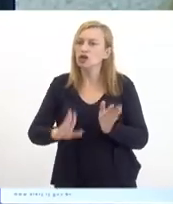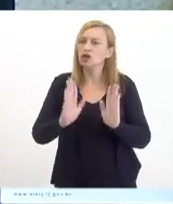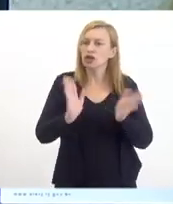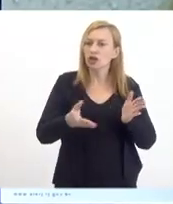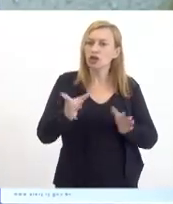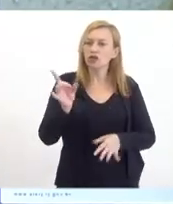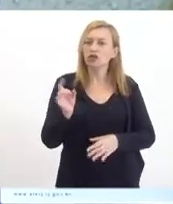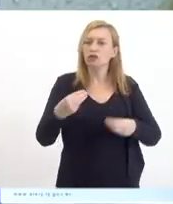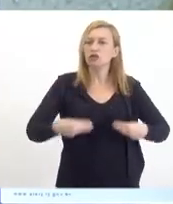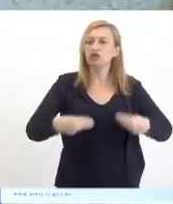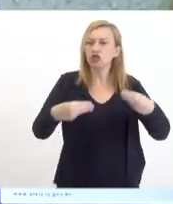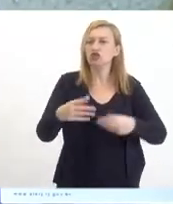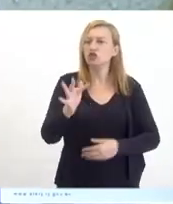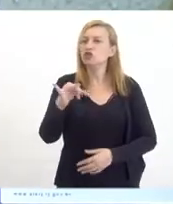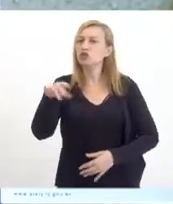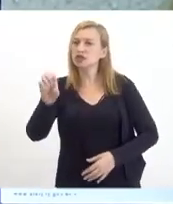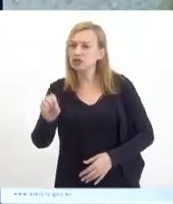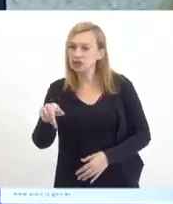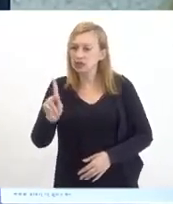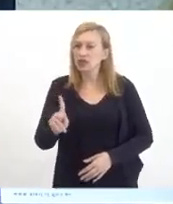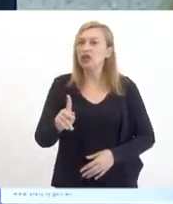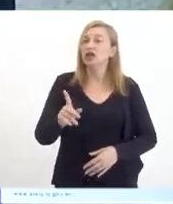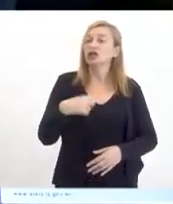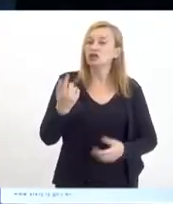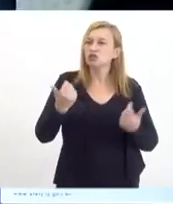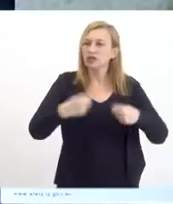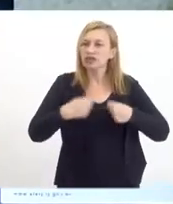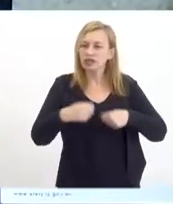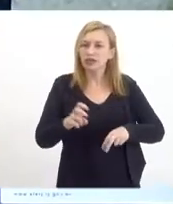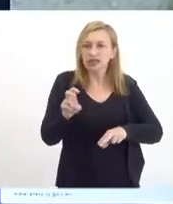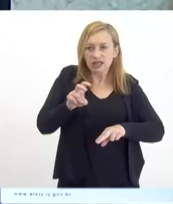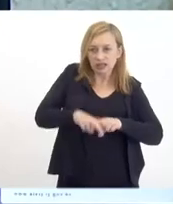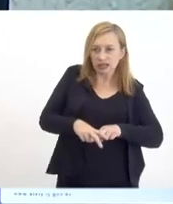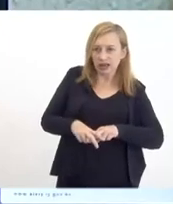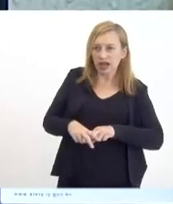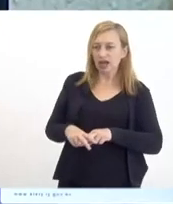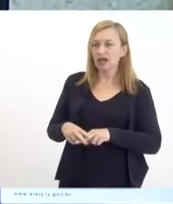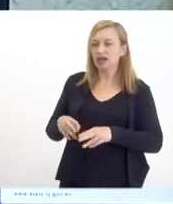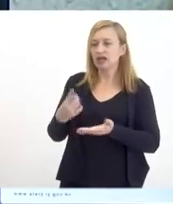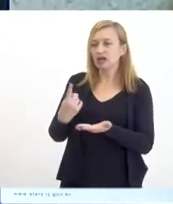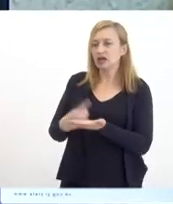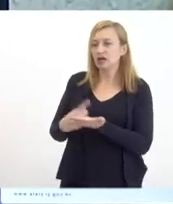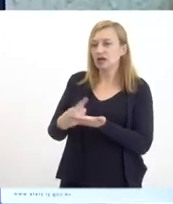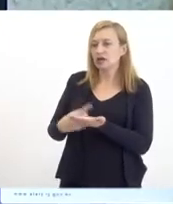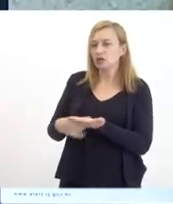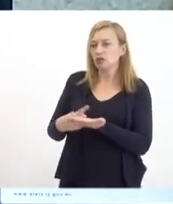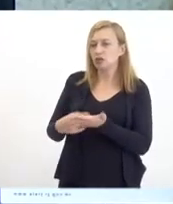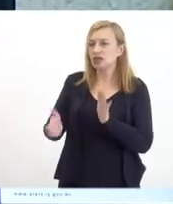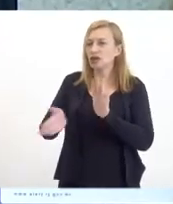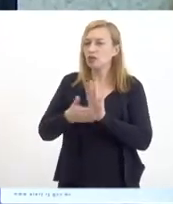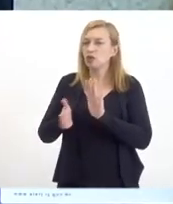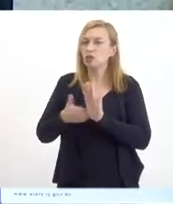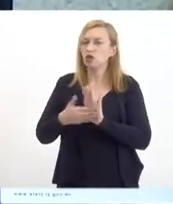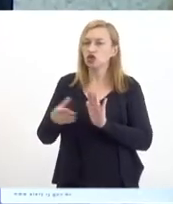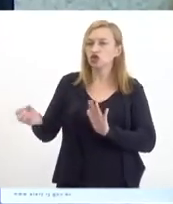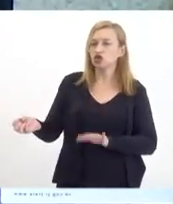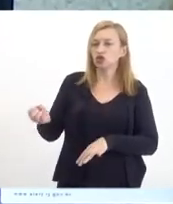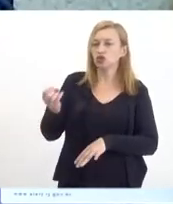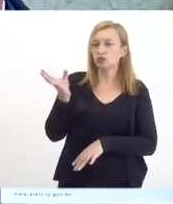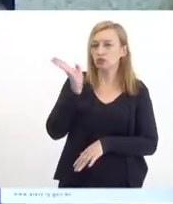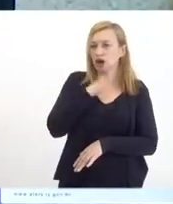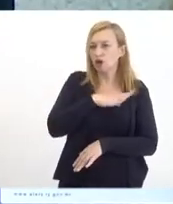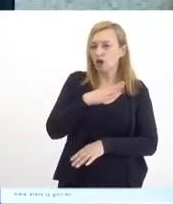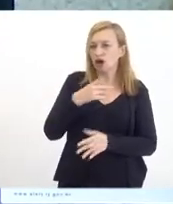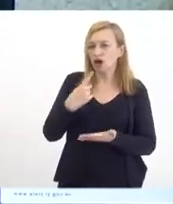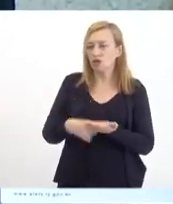o ministro Fuchs. Mas o a gente precisa é sentar e propor um mau acordo para o Estado do Rio de Janeiro, que é uma nova legislação para que a possa